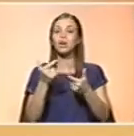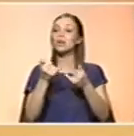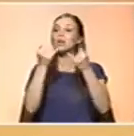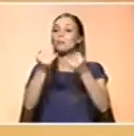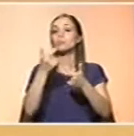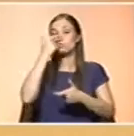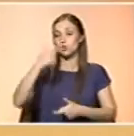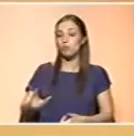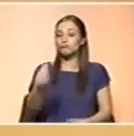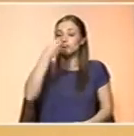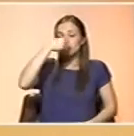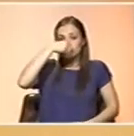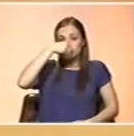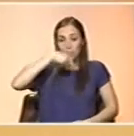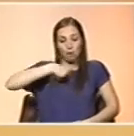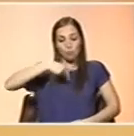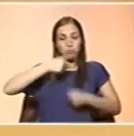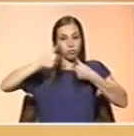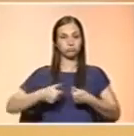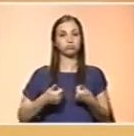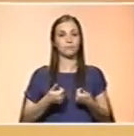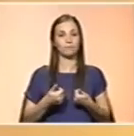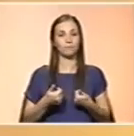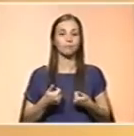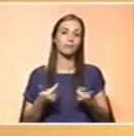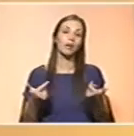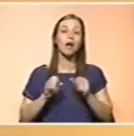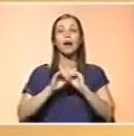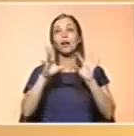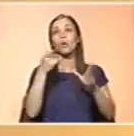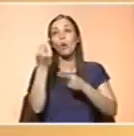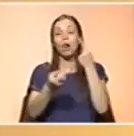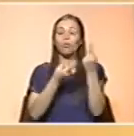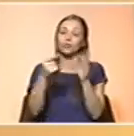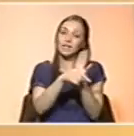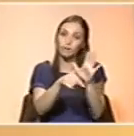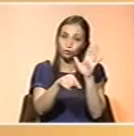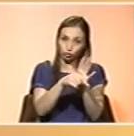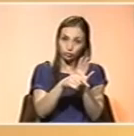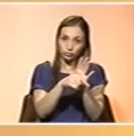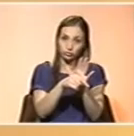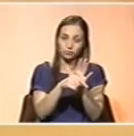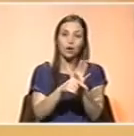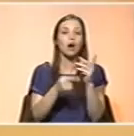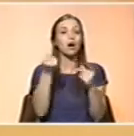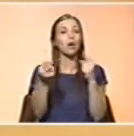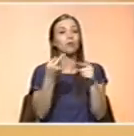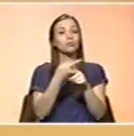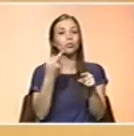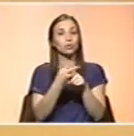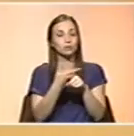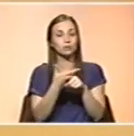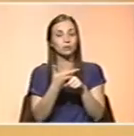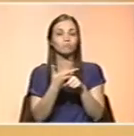utilizar esses benefícios em seu próprio benefício. Claro que alguns têm aspectos negativos. E há alguns componentes que perturbam de uma